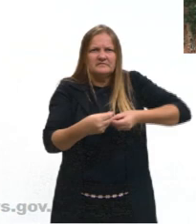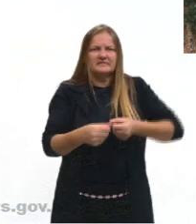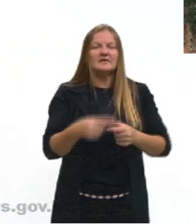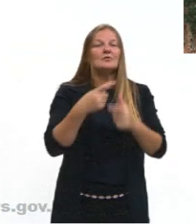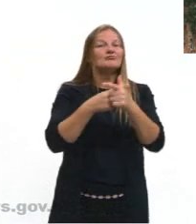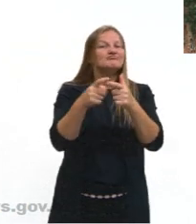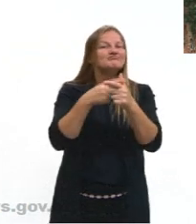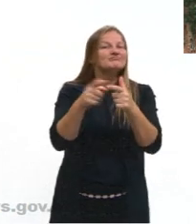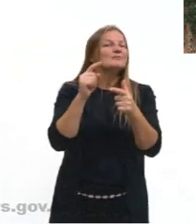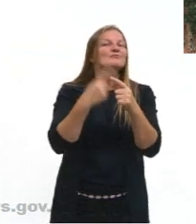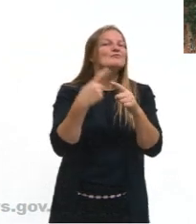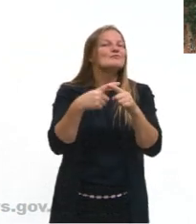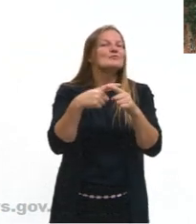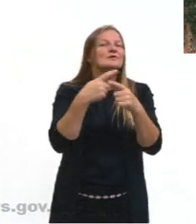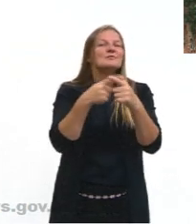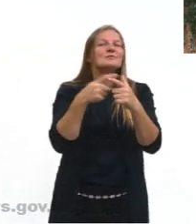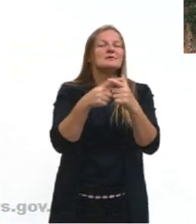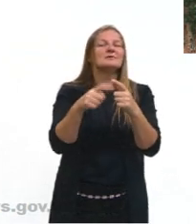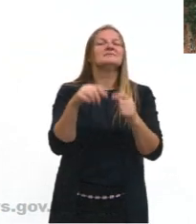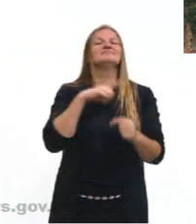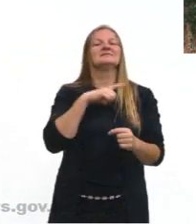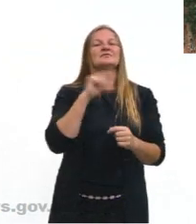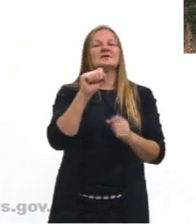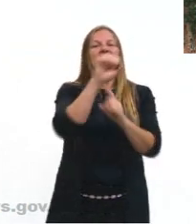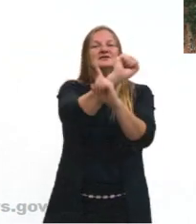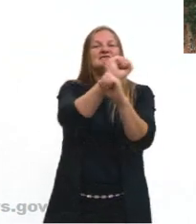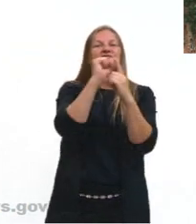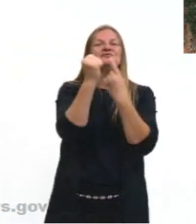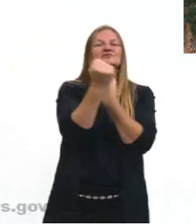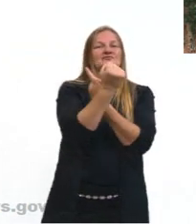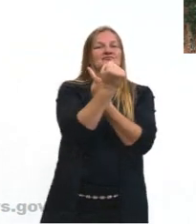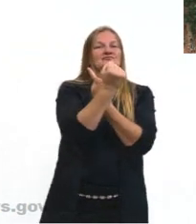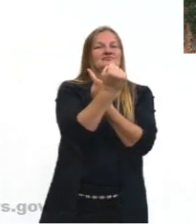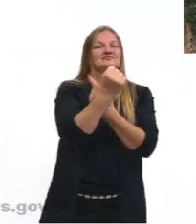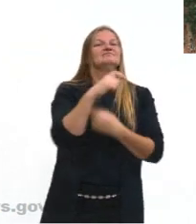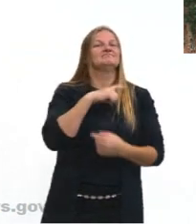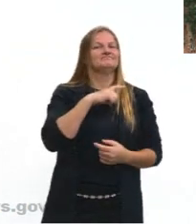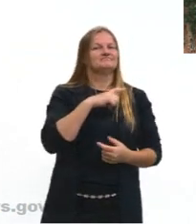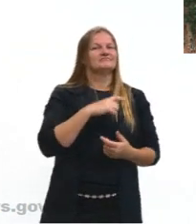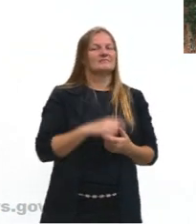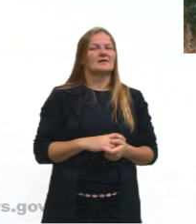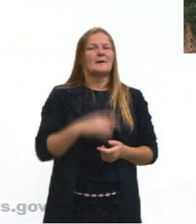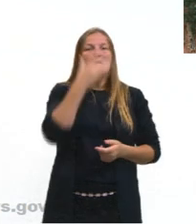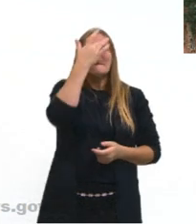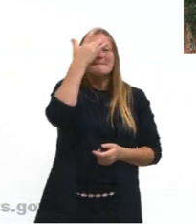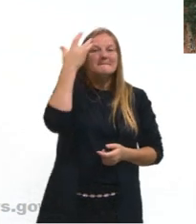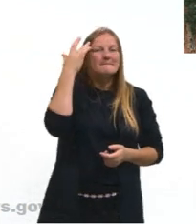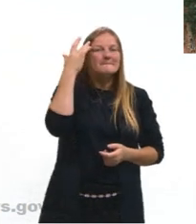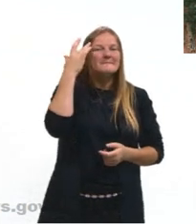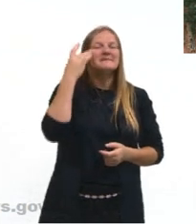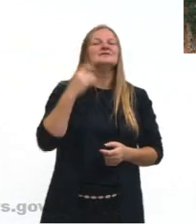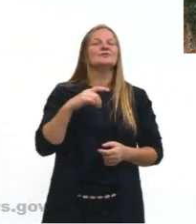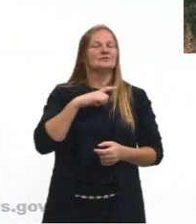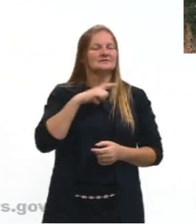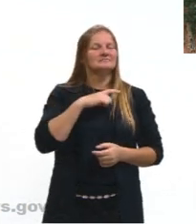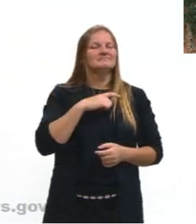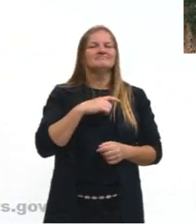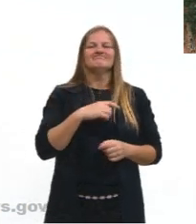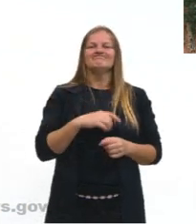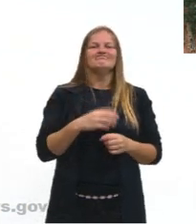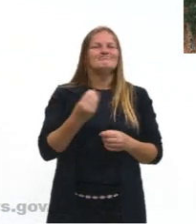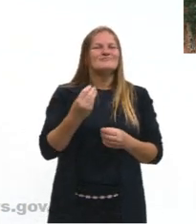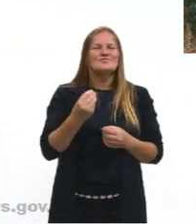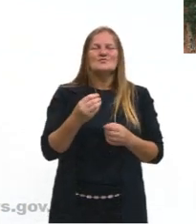problema? O problema aqui é social, gurizada. Porque, né, as pessoas que principalmente acontece isso, então são